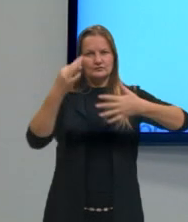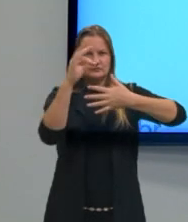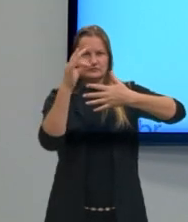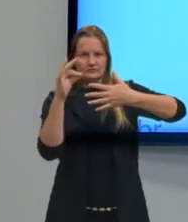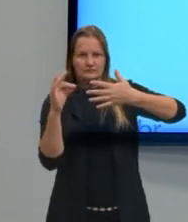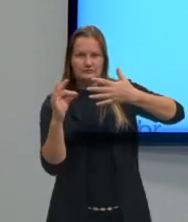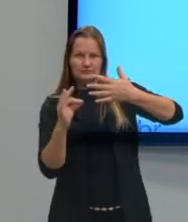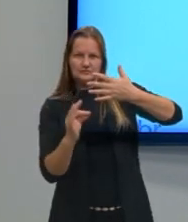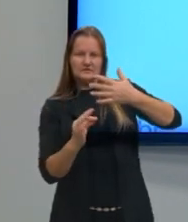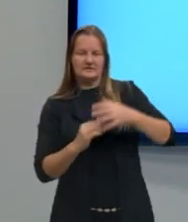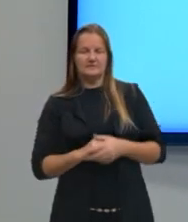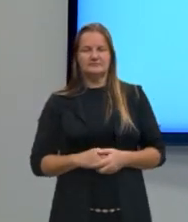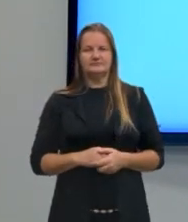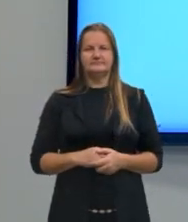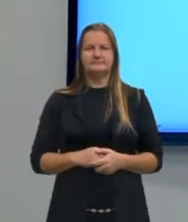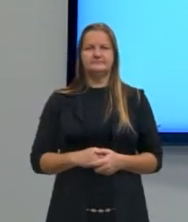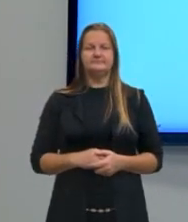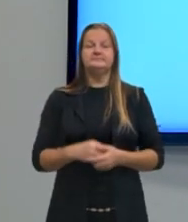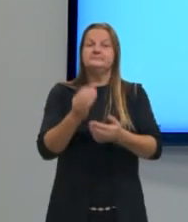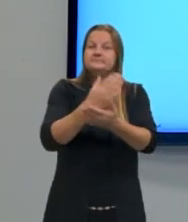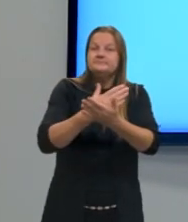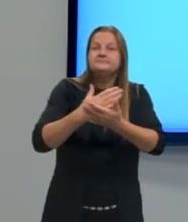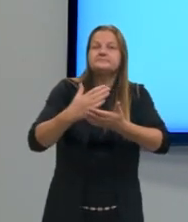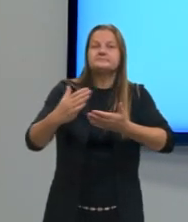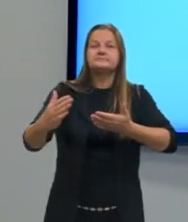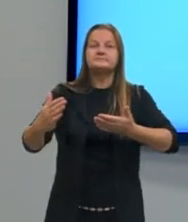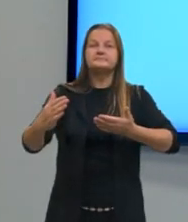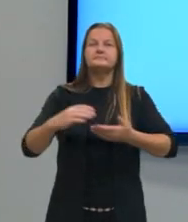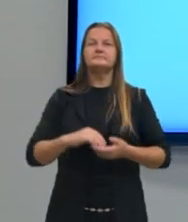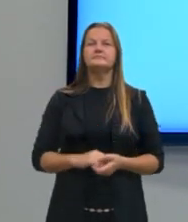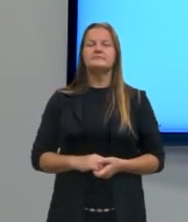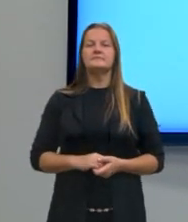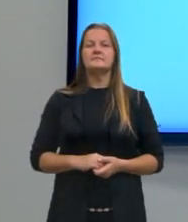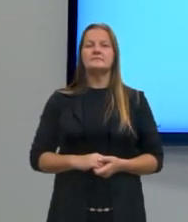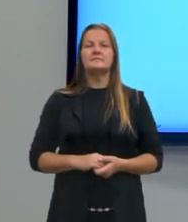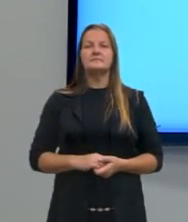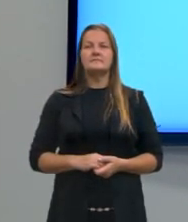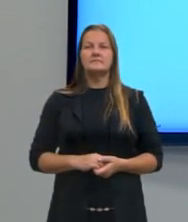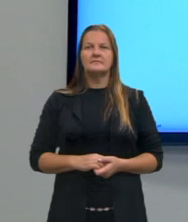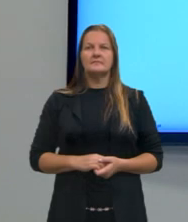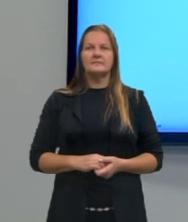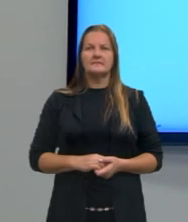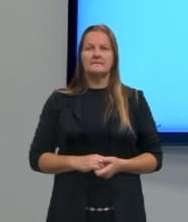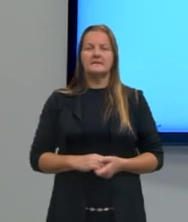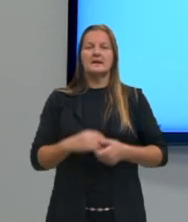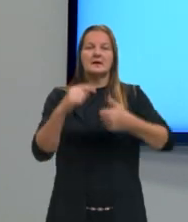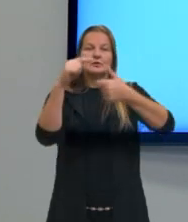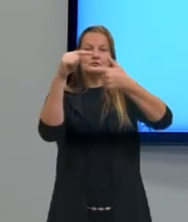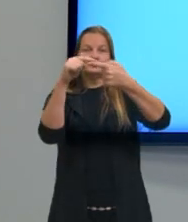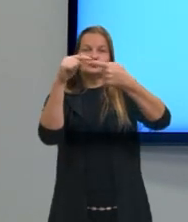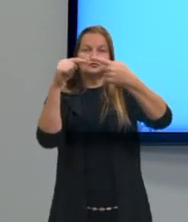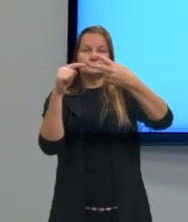variação linguística. Eu começo com vocês falando que aqui a gente tem duas